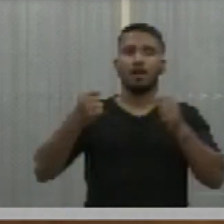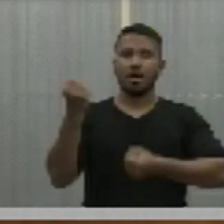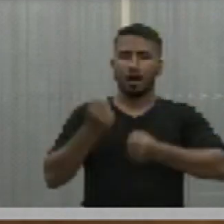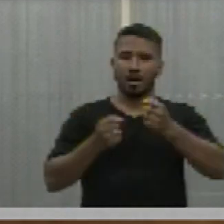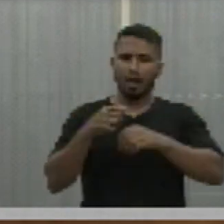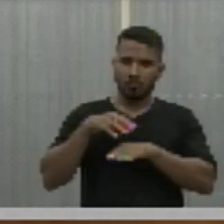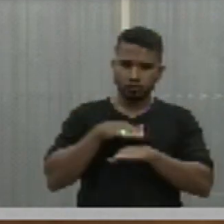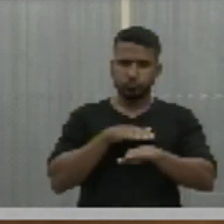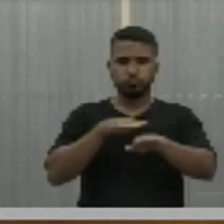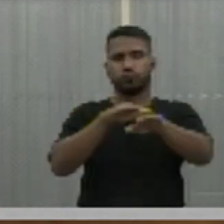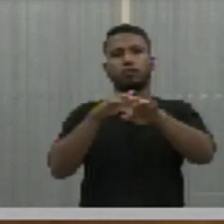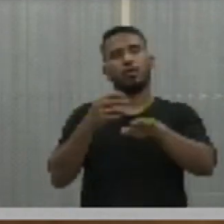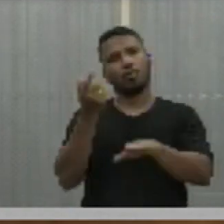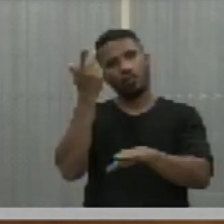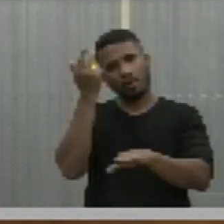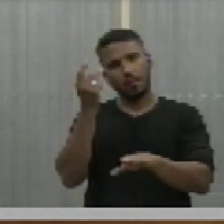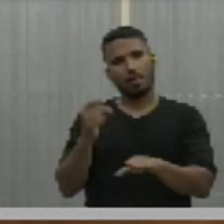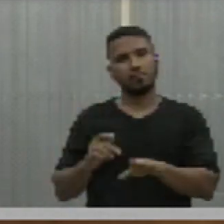trecho.